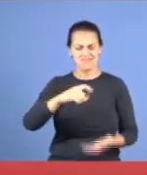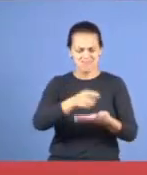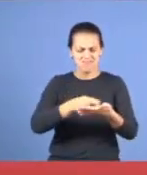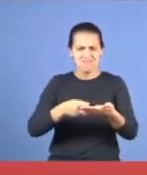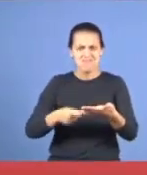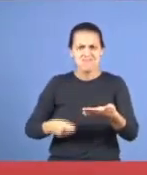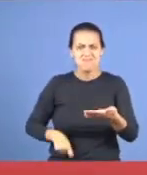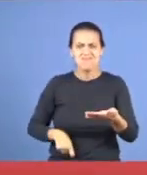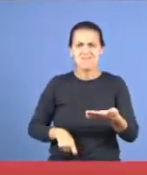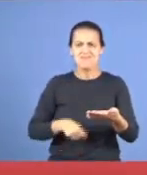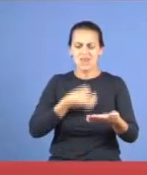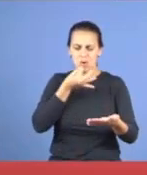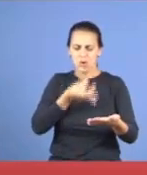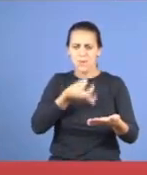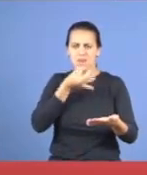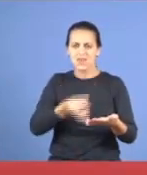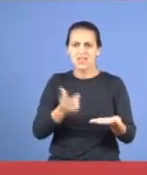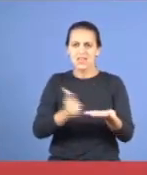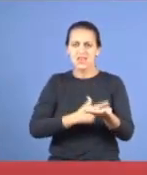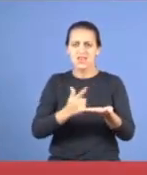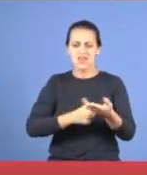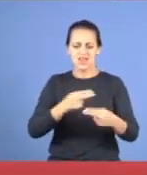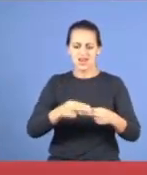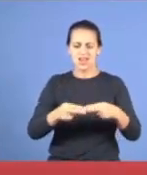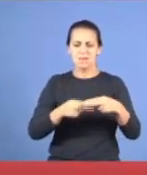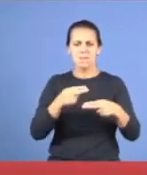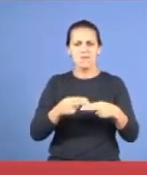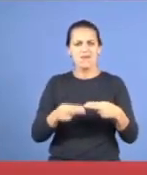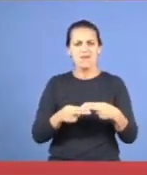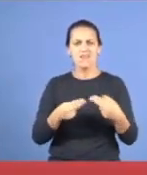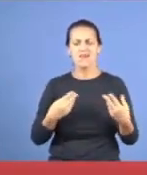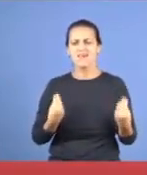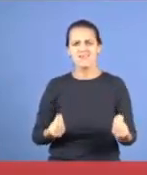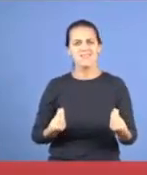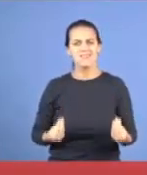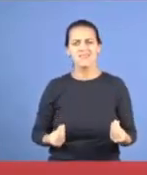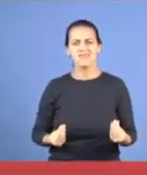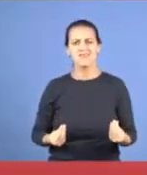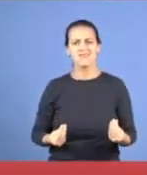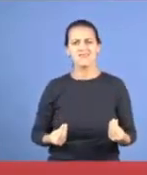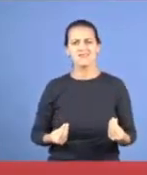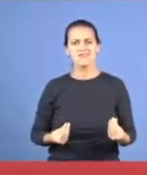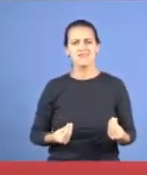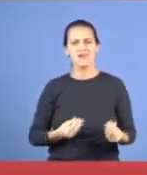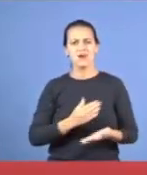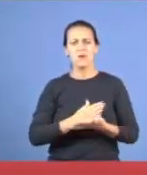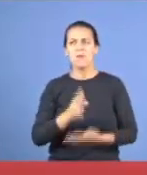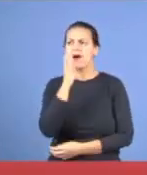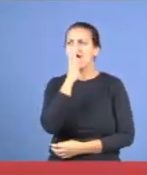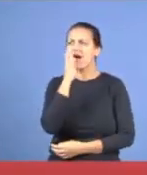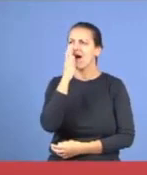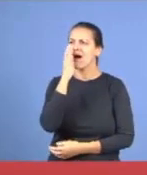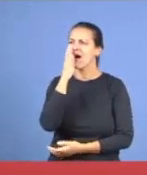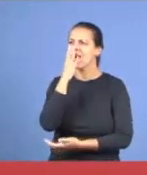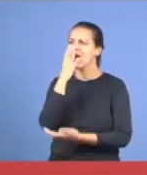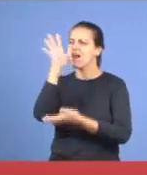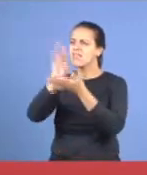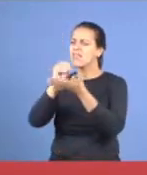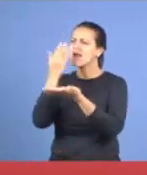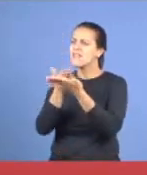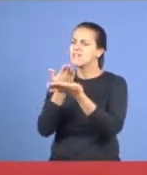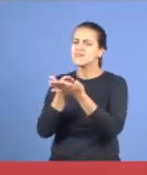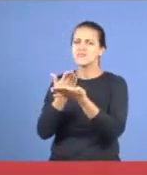sobre o livro, e eu não sei, que ela escapulia, de terminar a escola, começou a pegar, alguns, trechos,